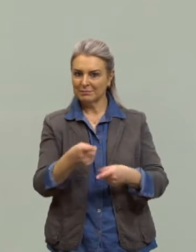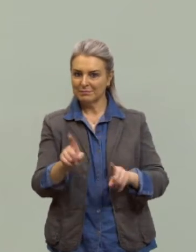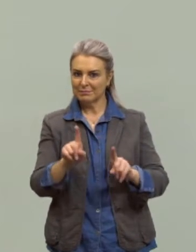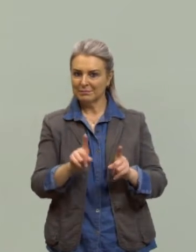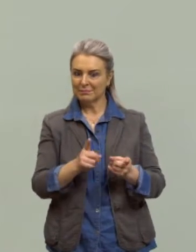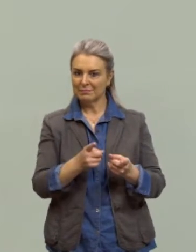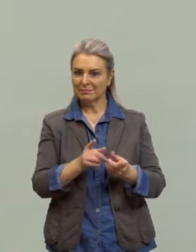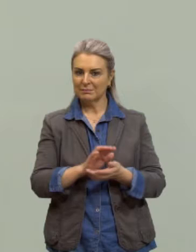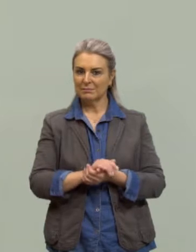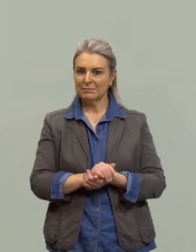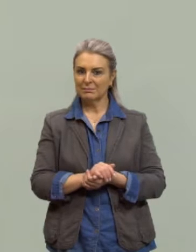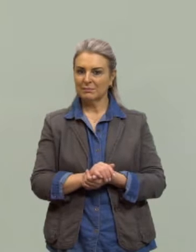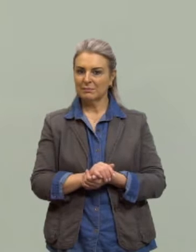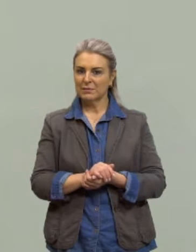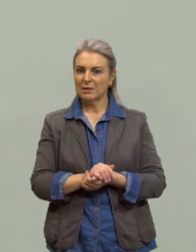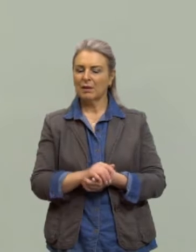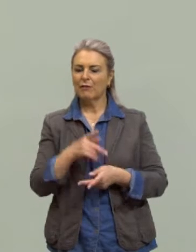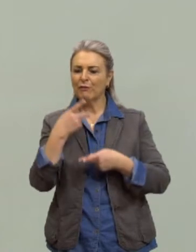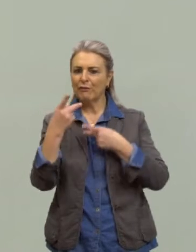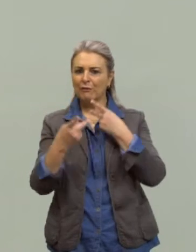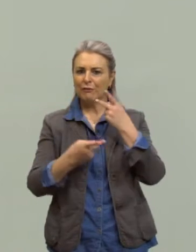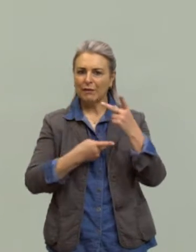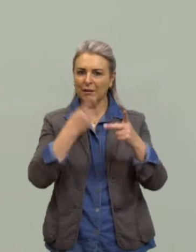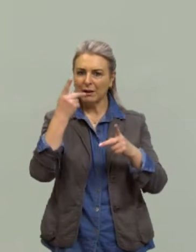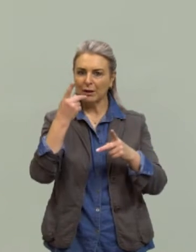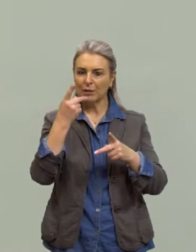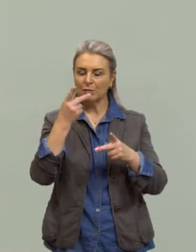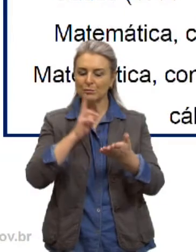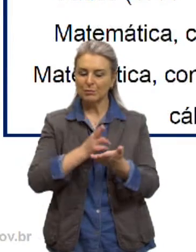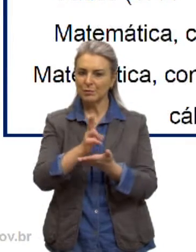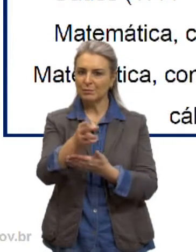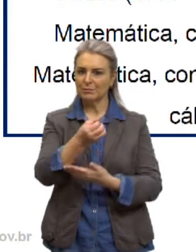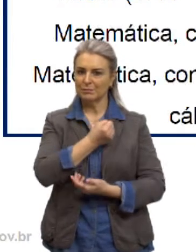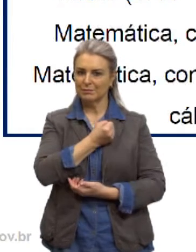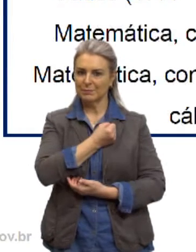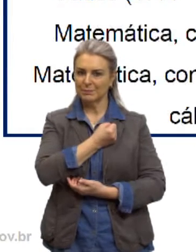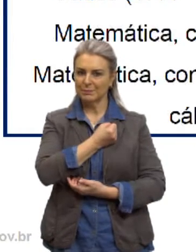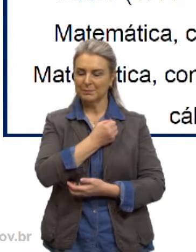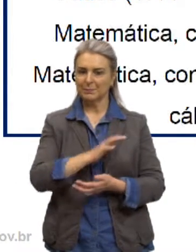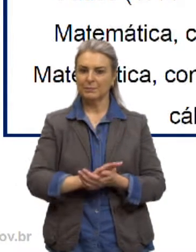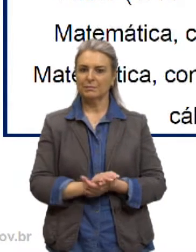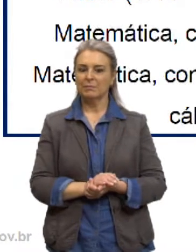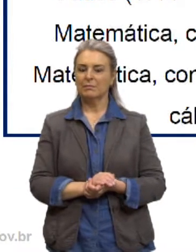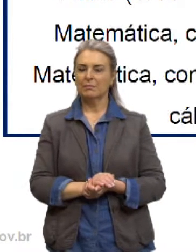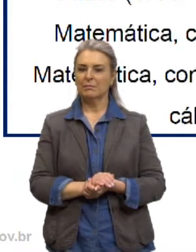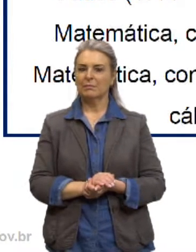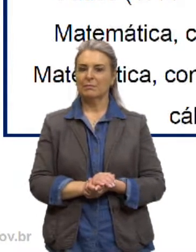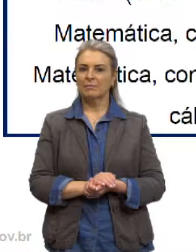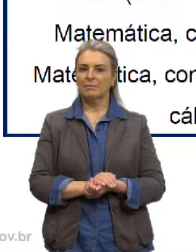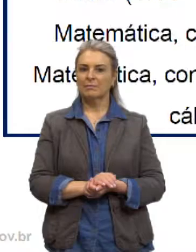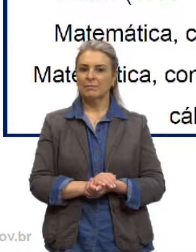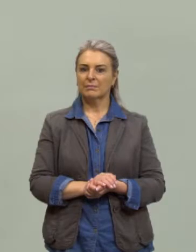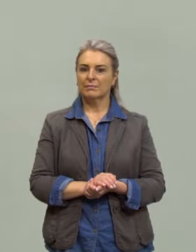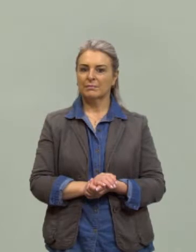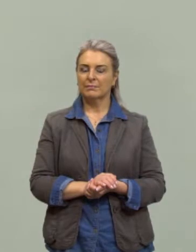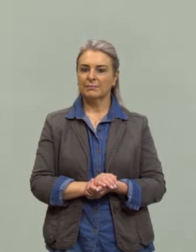ainda estamos falando de sequências numéricas. As sequências numéricas